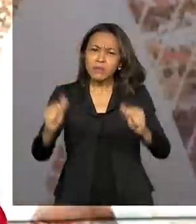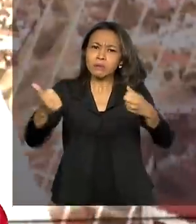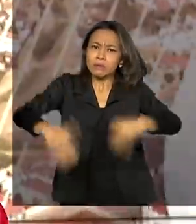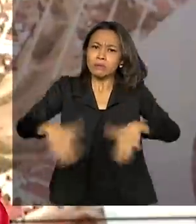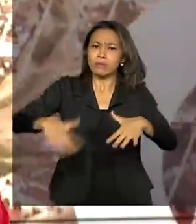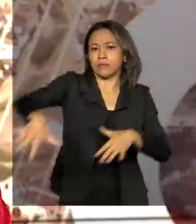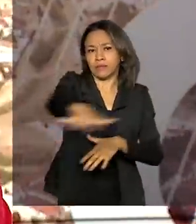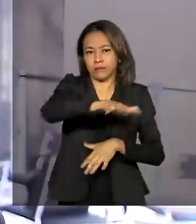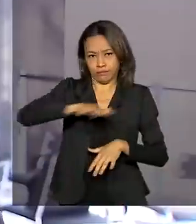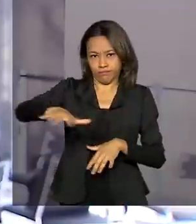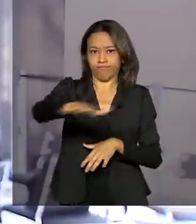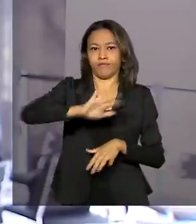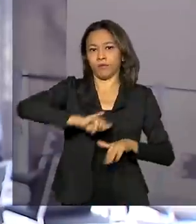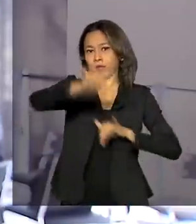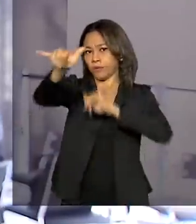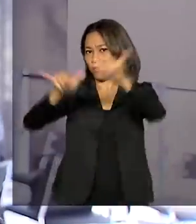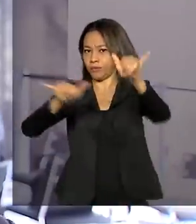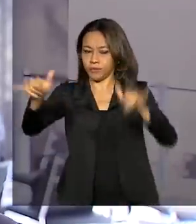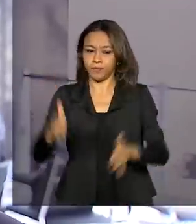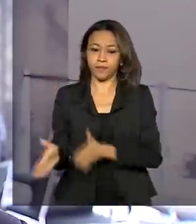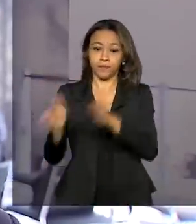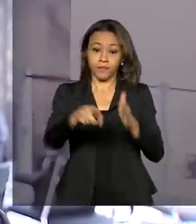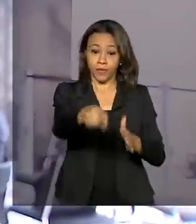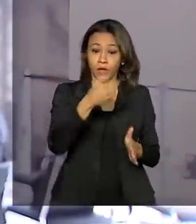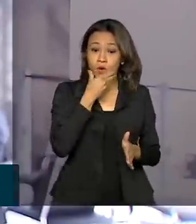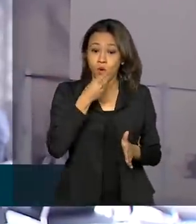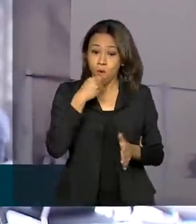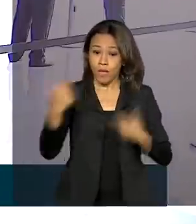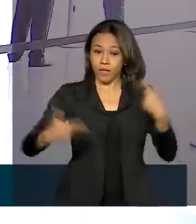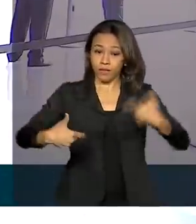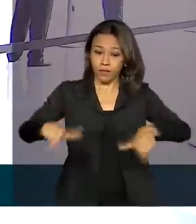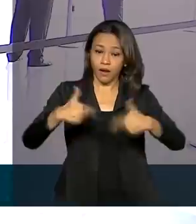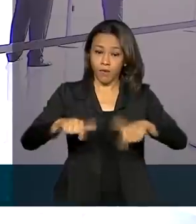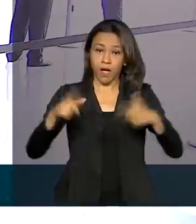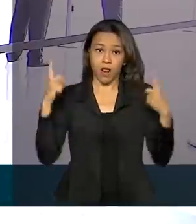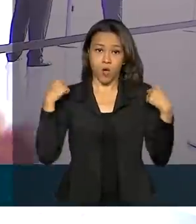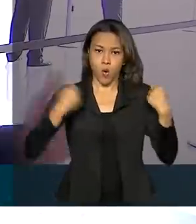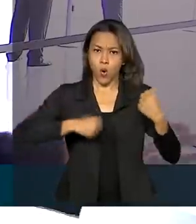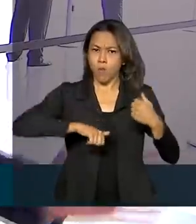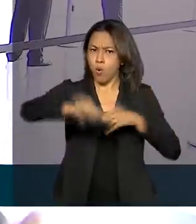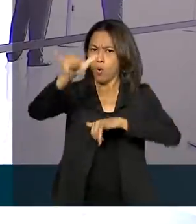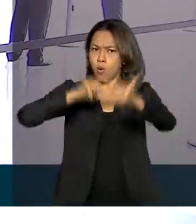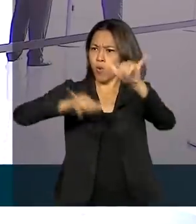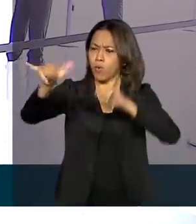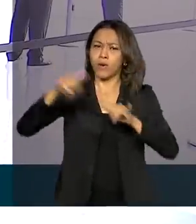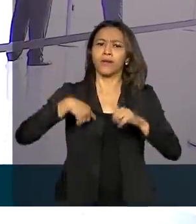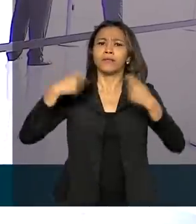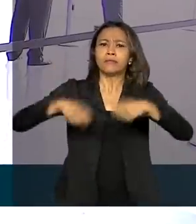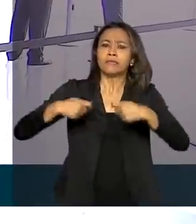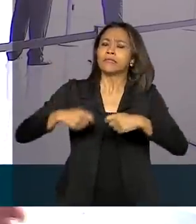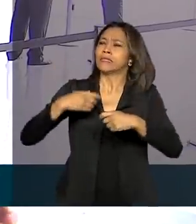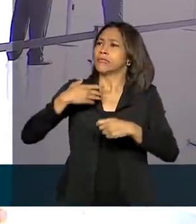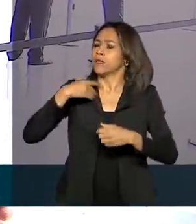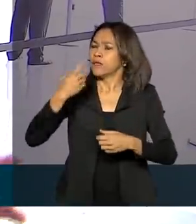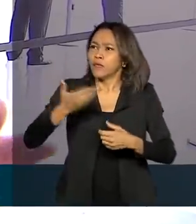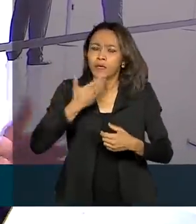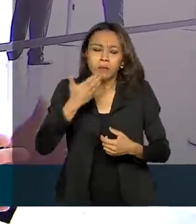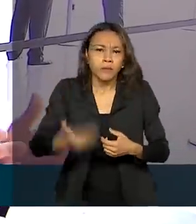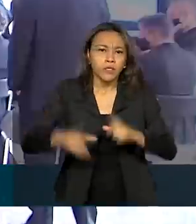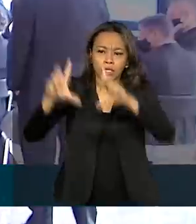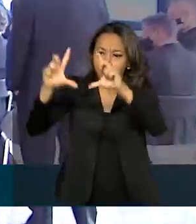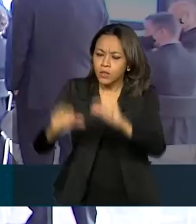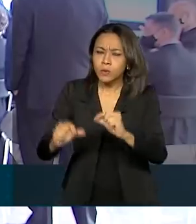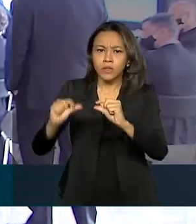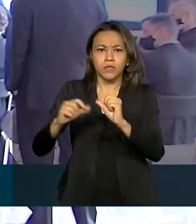aéreo. Tiago é piloto da aviação agrícola. Há anos ele reivindica a desburocratização do setor da